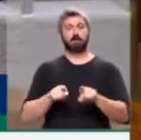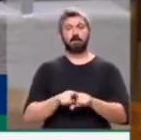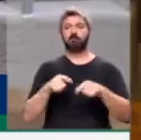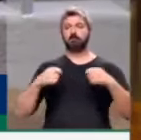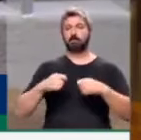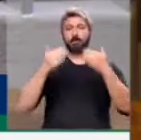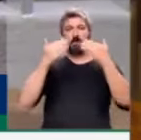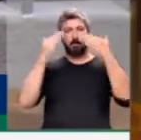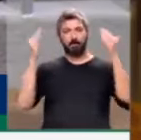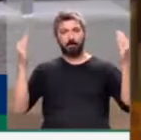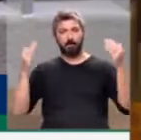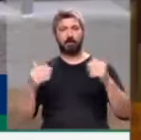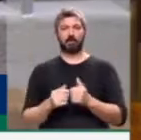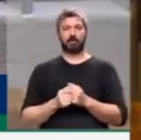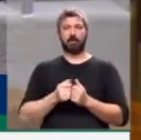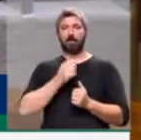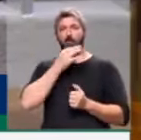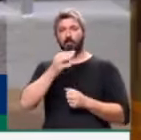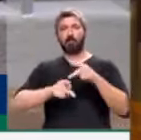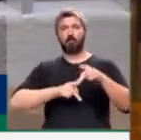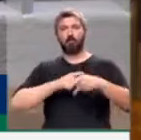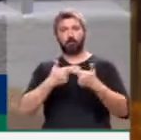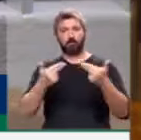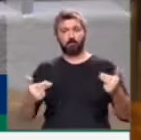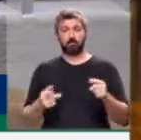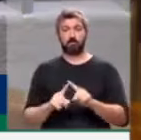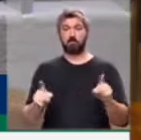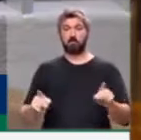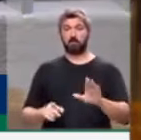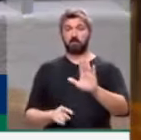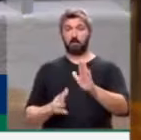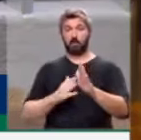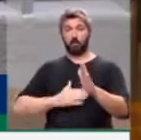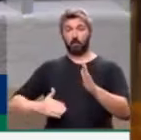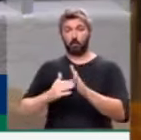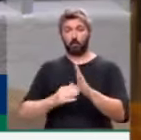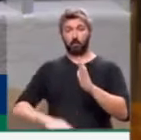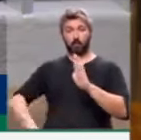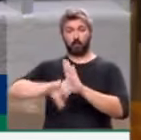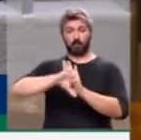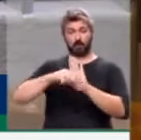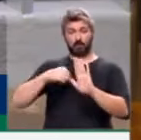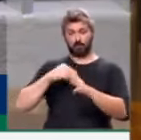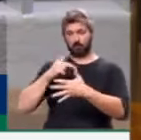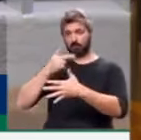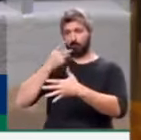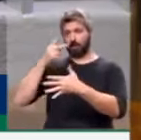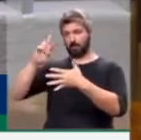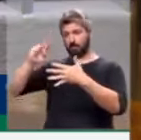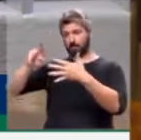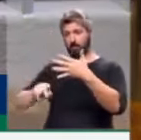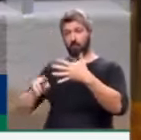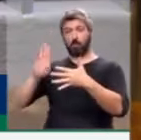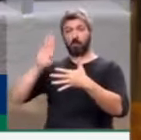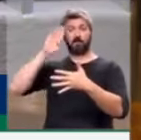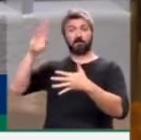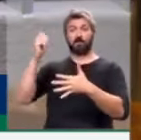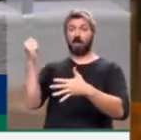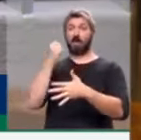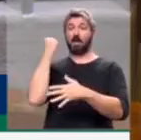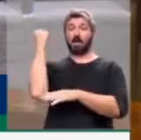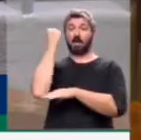de forma aberta, à luz da opinião popular. Mas de todos os crimes que elenquei aqui, o mais grave foi o que Bolsonaro